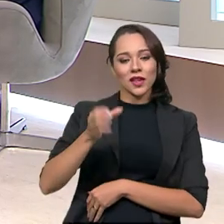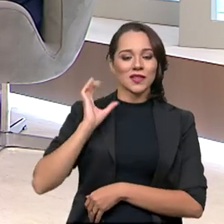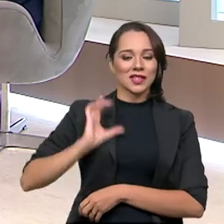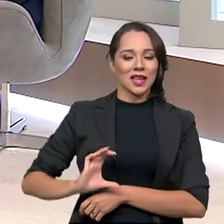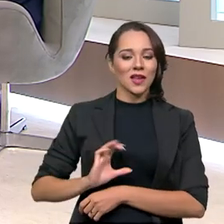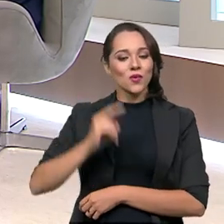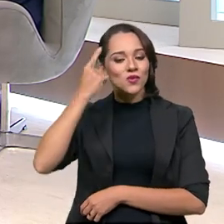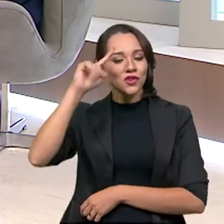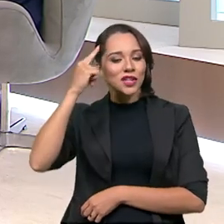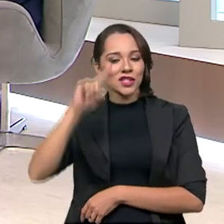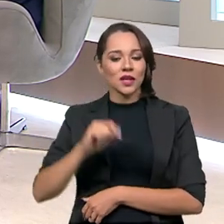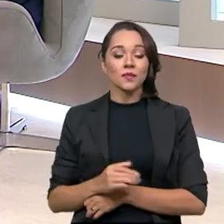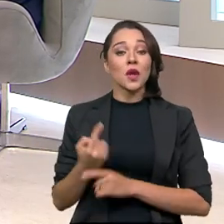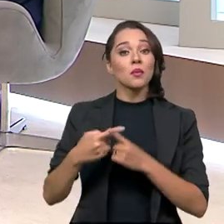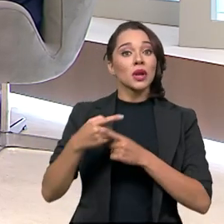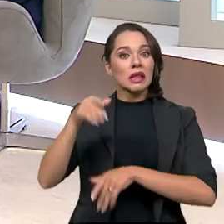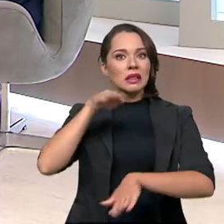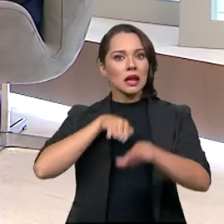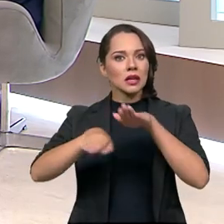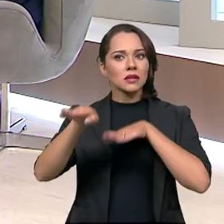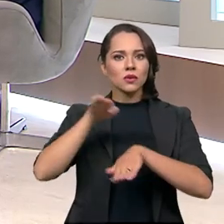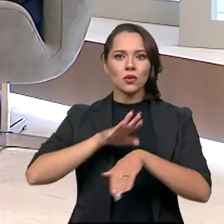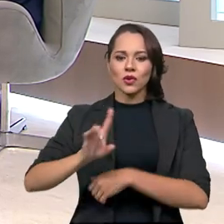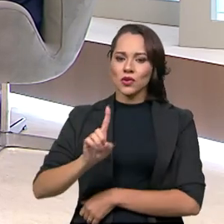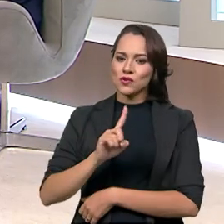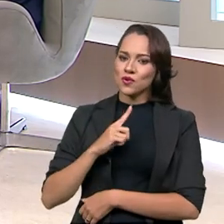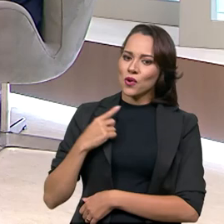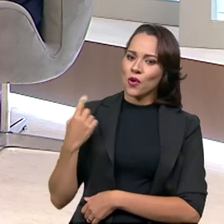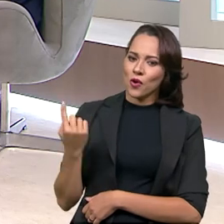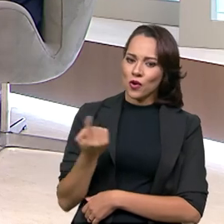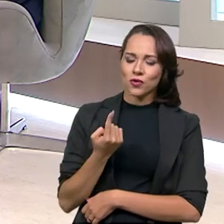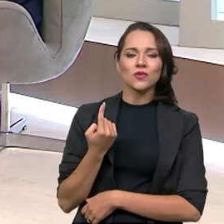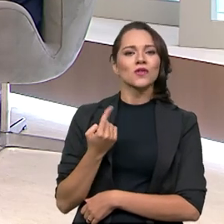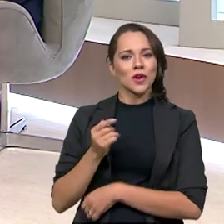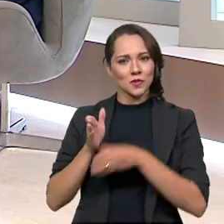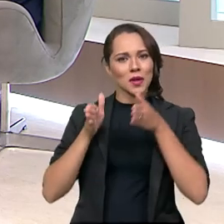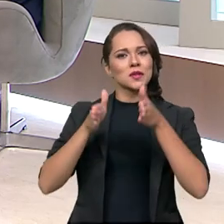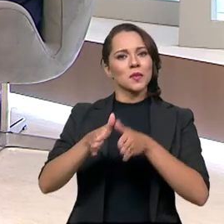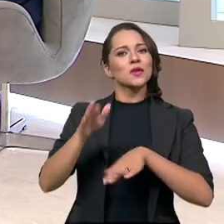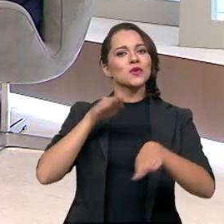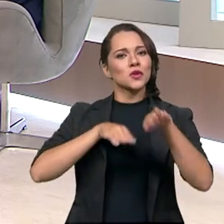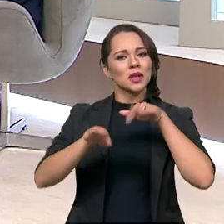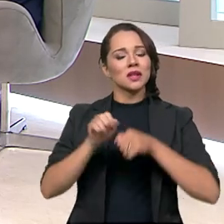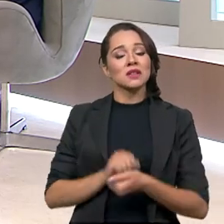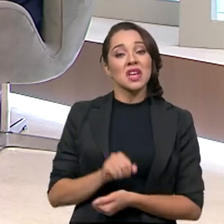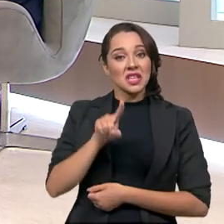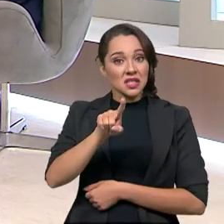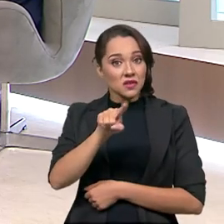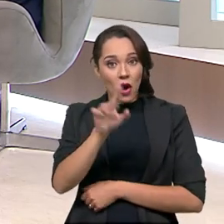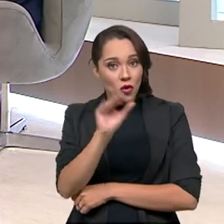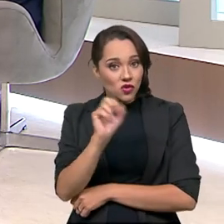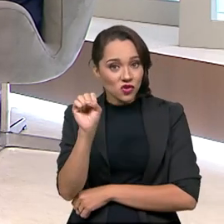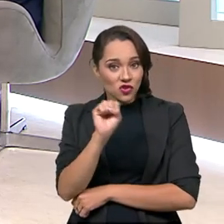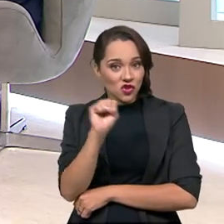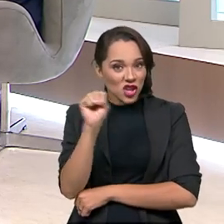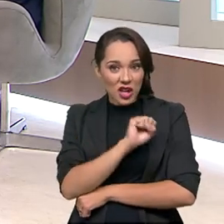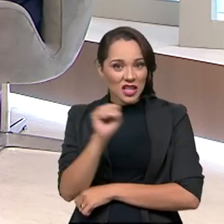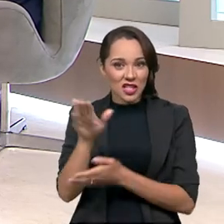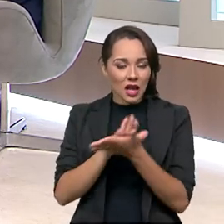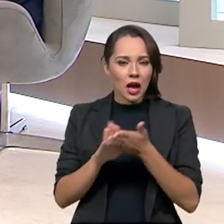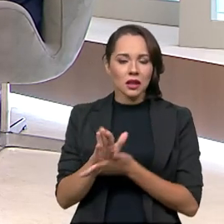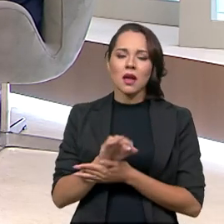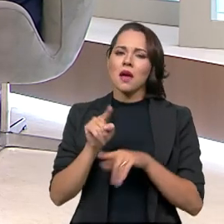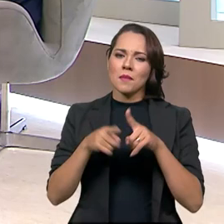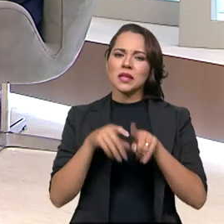cidadão, dia a dia, porque trânsito, todos nós fazemos parte, né? Até mesmo quem não dirige como um pedestre, como um